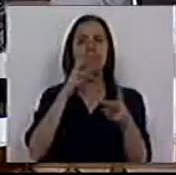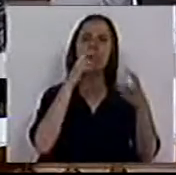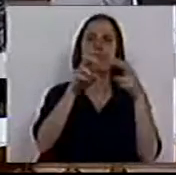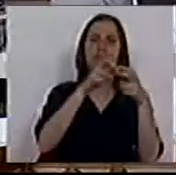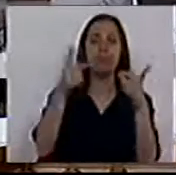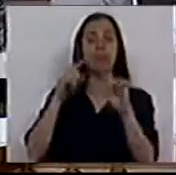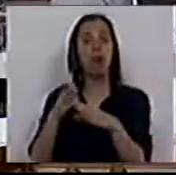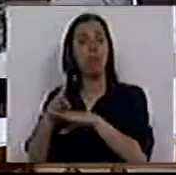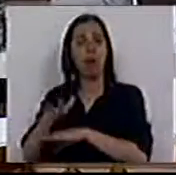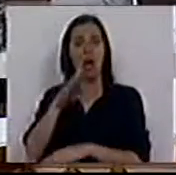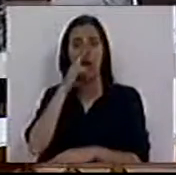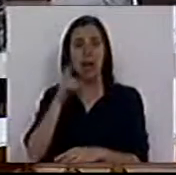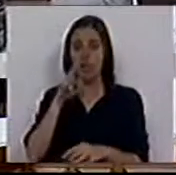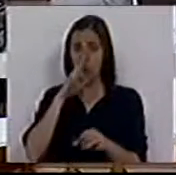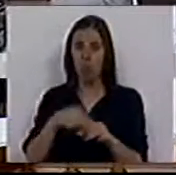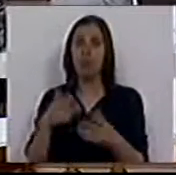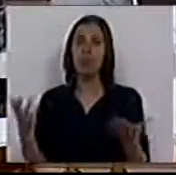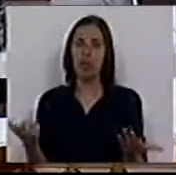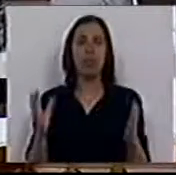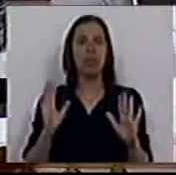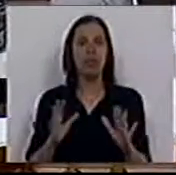elétricas e que atuam na área dos gases combustíveis.